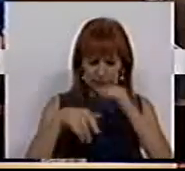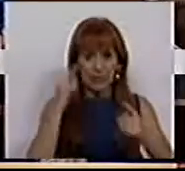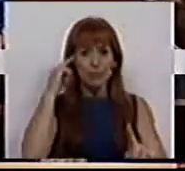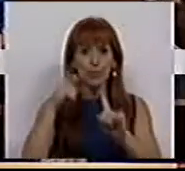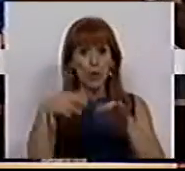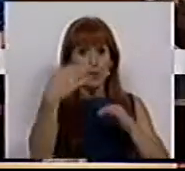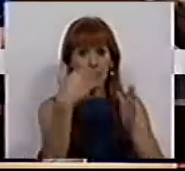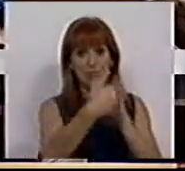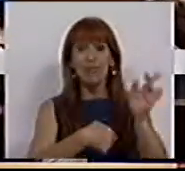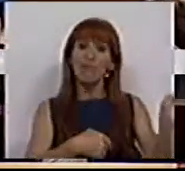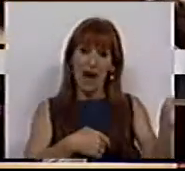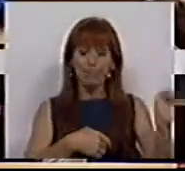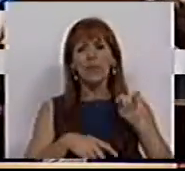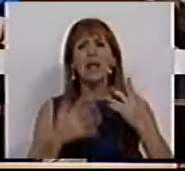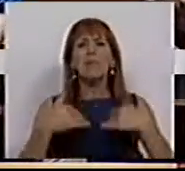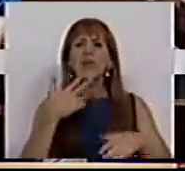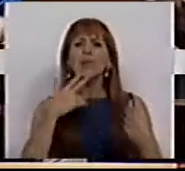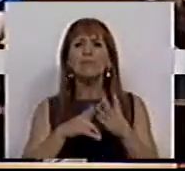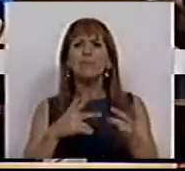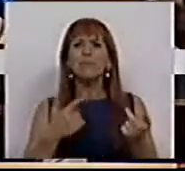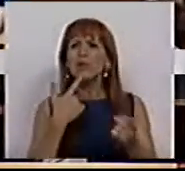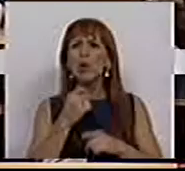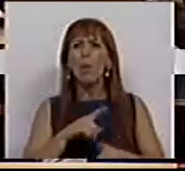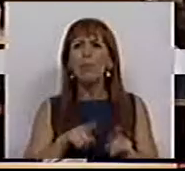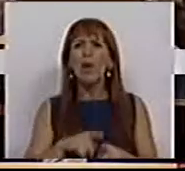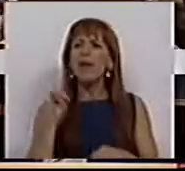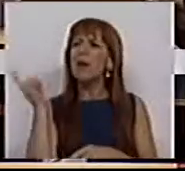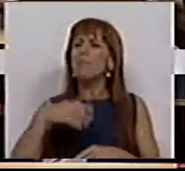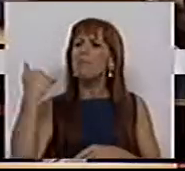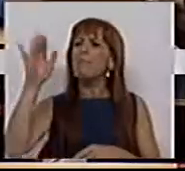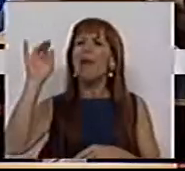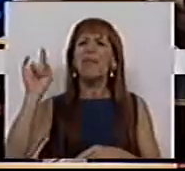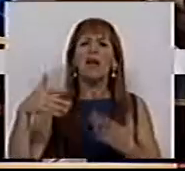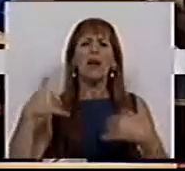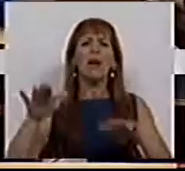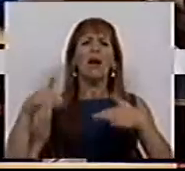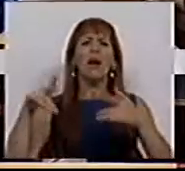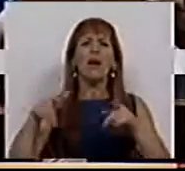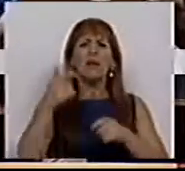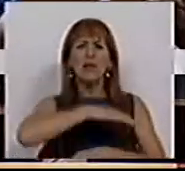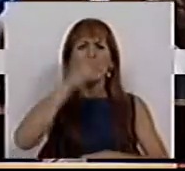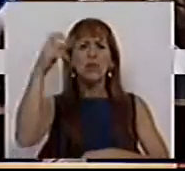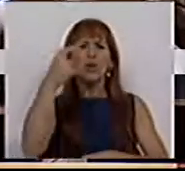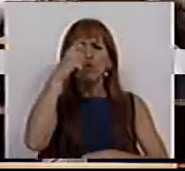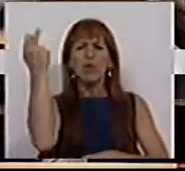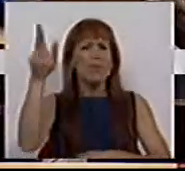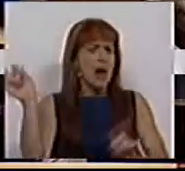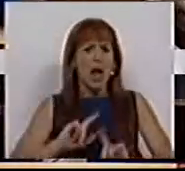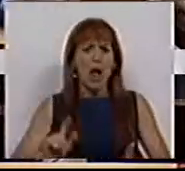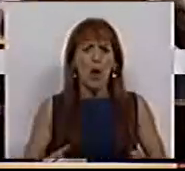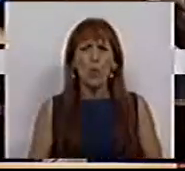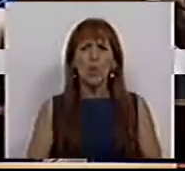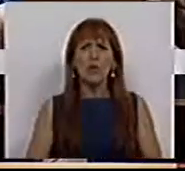destina ao Tribunal Constitucional. Mas, na verdade, não pode mandar com isto para cima dos pensionistas e dos reformados.